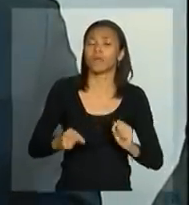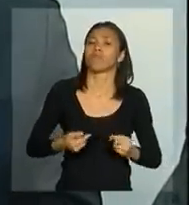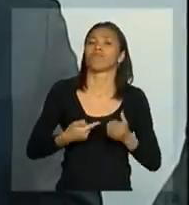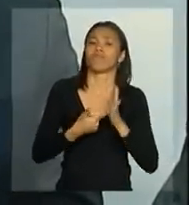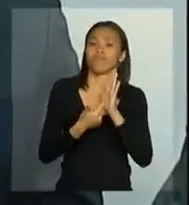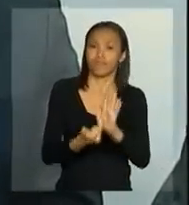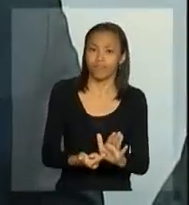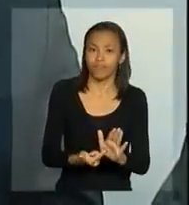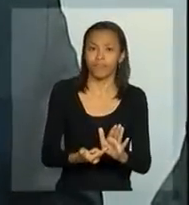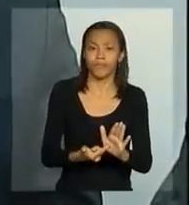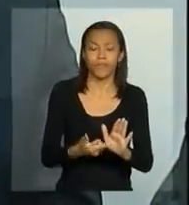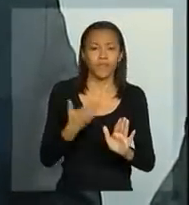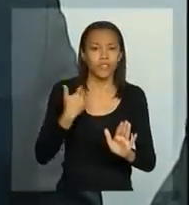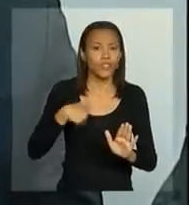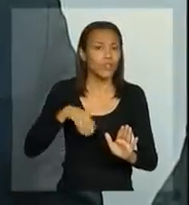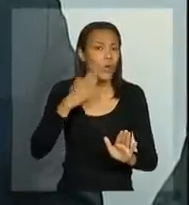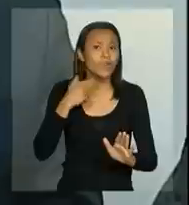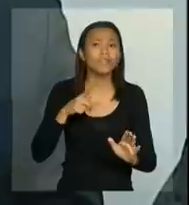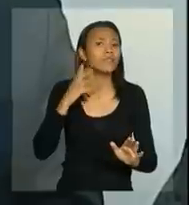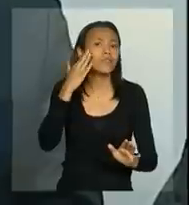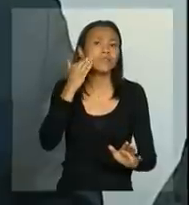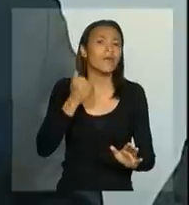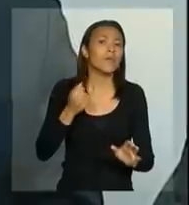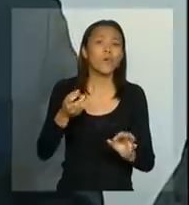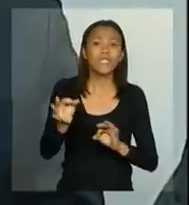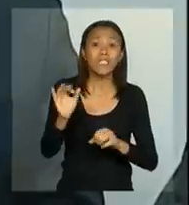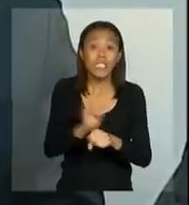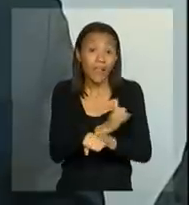de buscarmos ter essas medidas de prevenção,